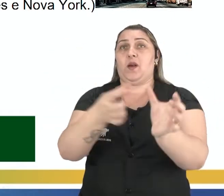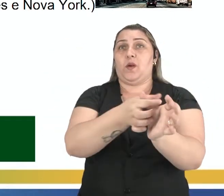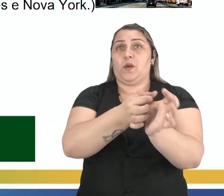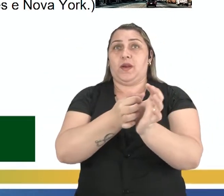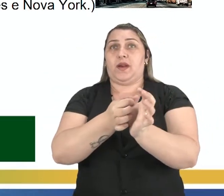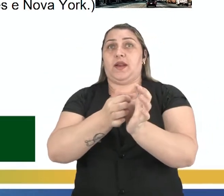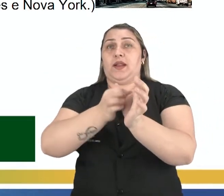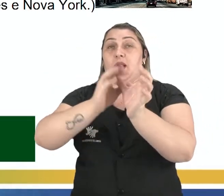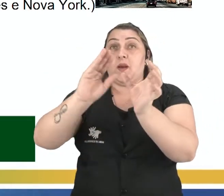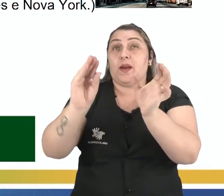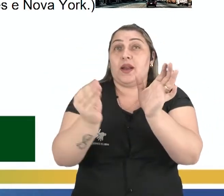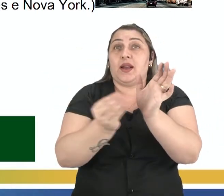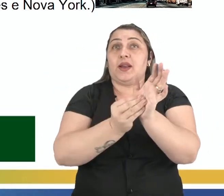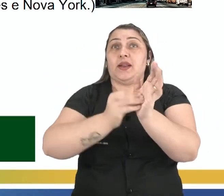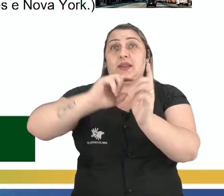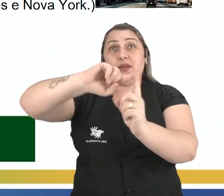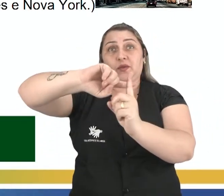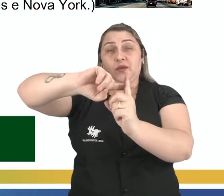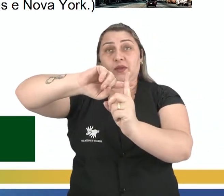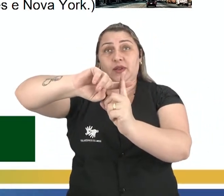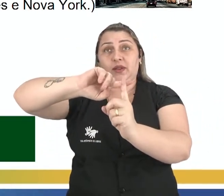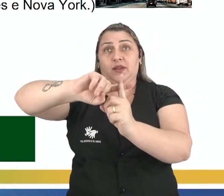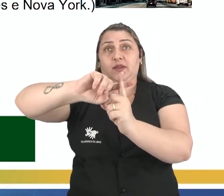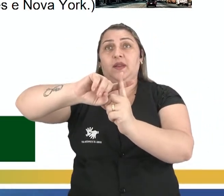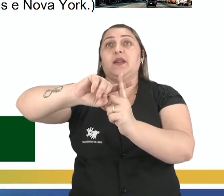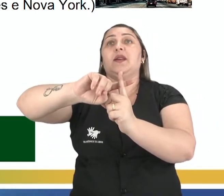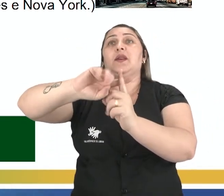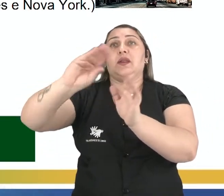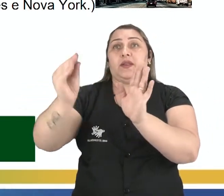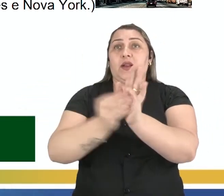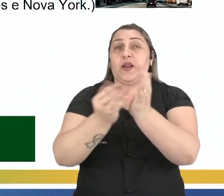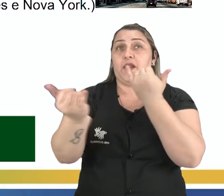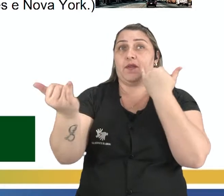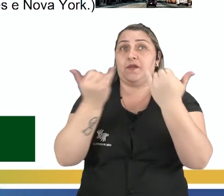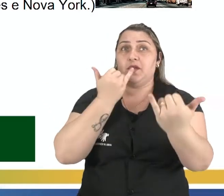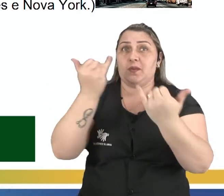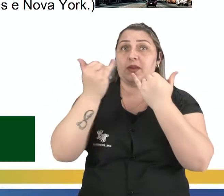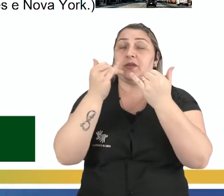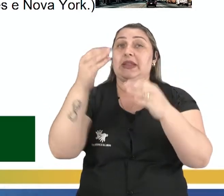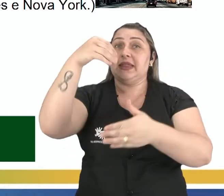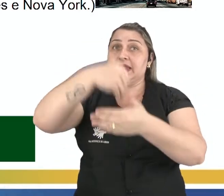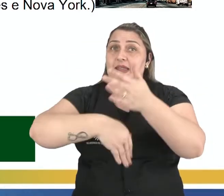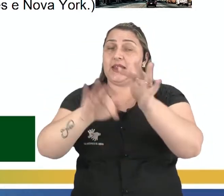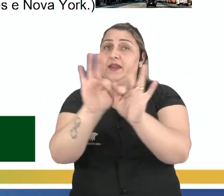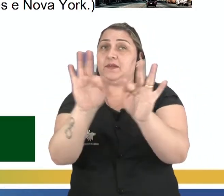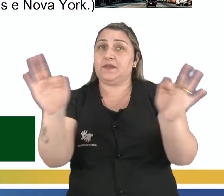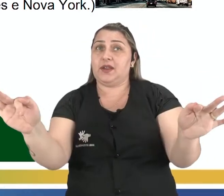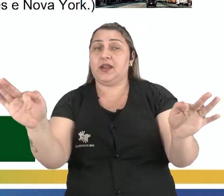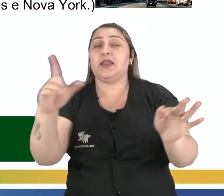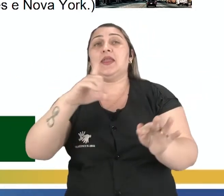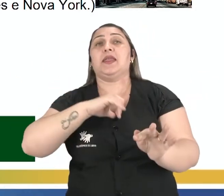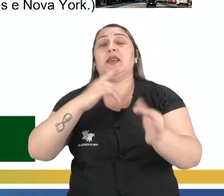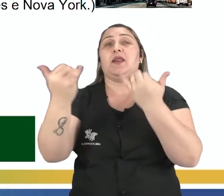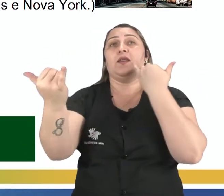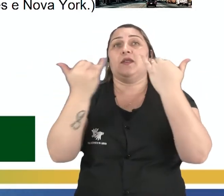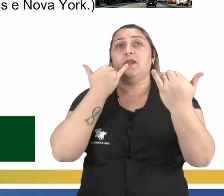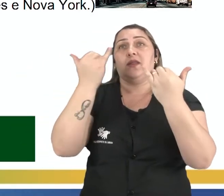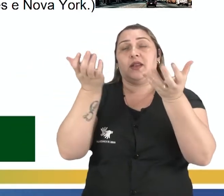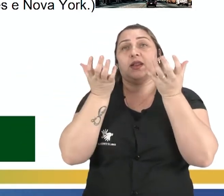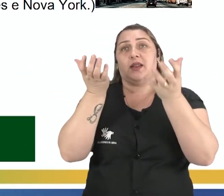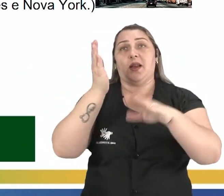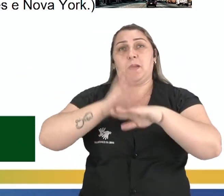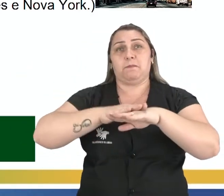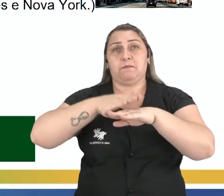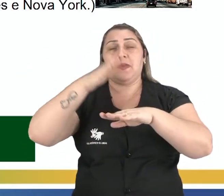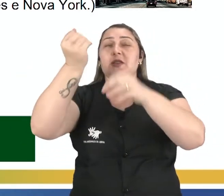adicional. Conforme o nome indica, ela adiciona informações à frase. Então, tenho uma informação, quero te dizer